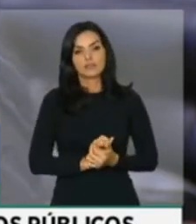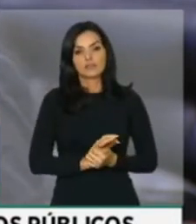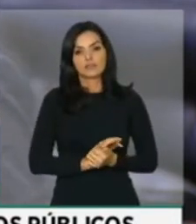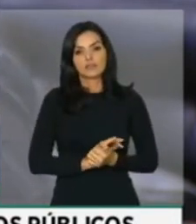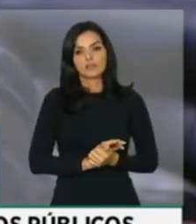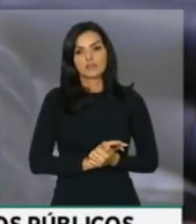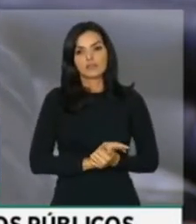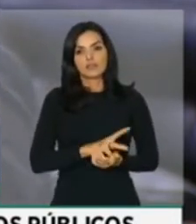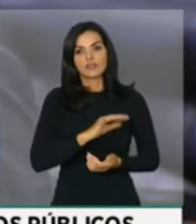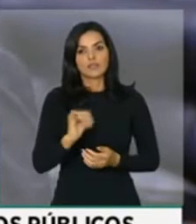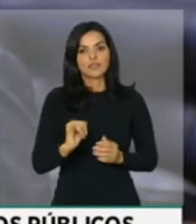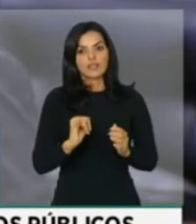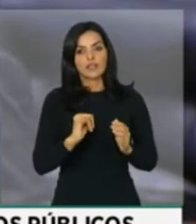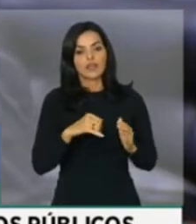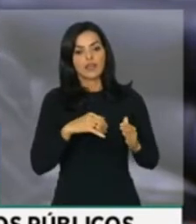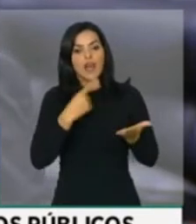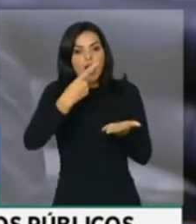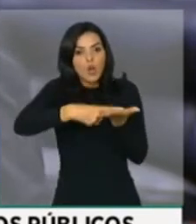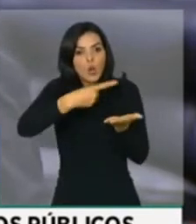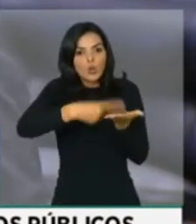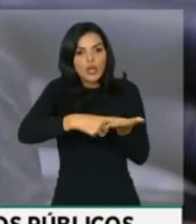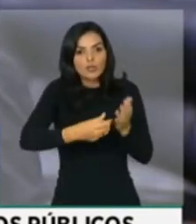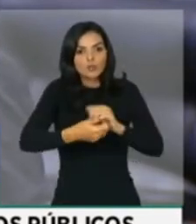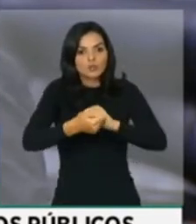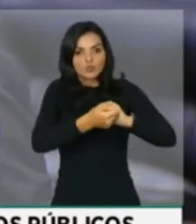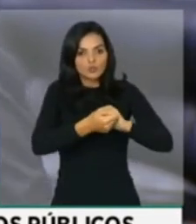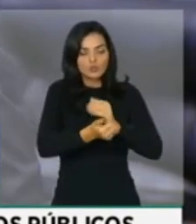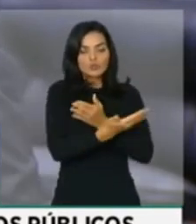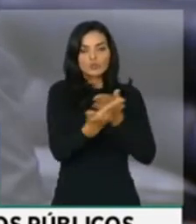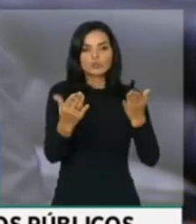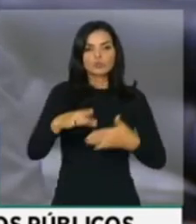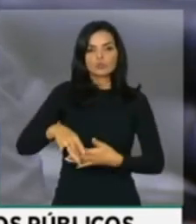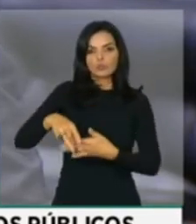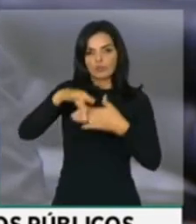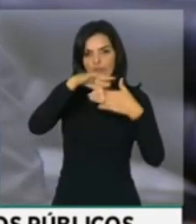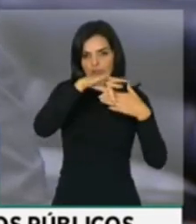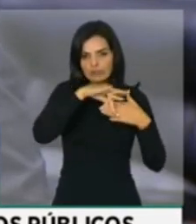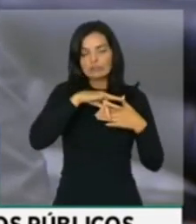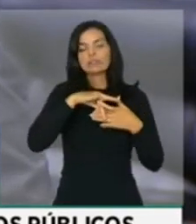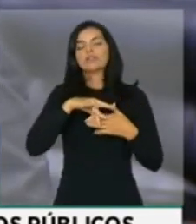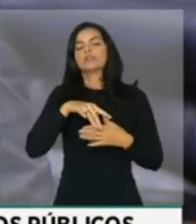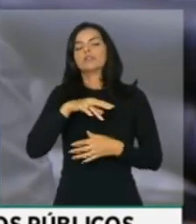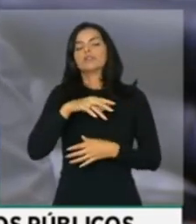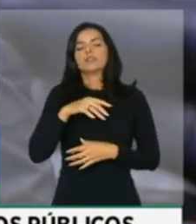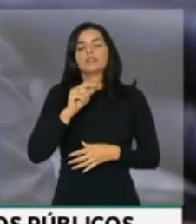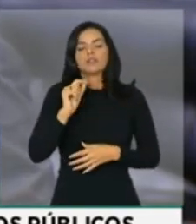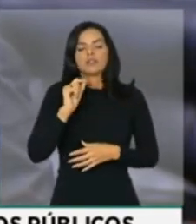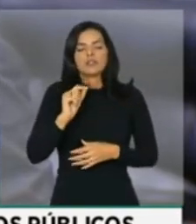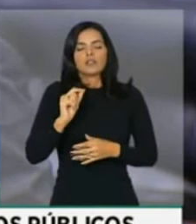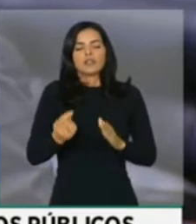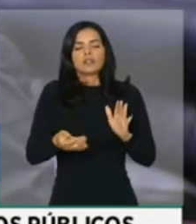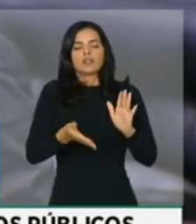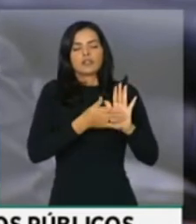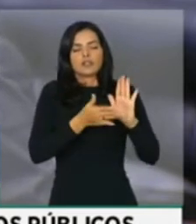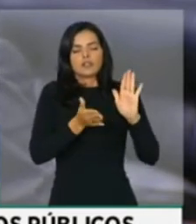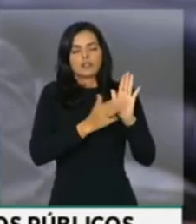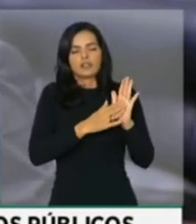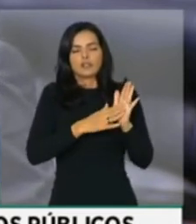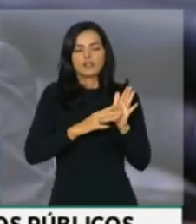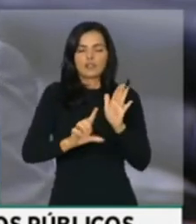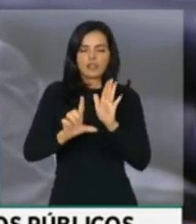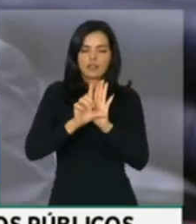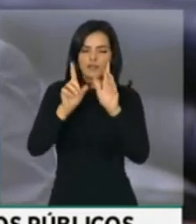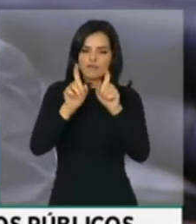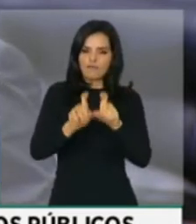a conduta acordada com os senhores líderes para mantermos os incentivos da lei de